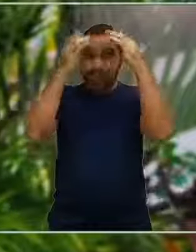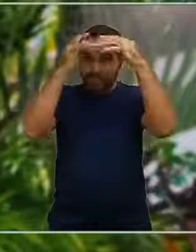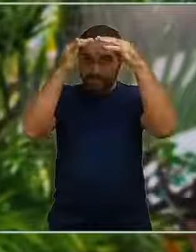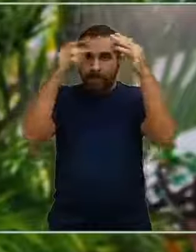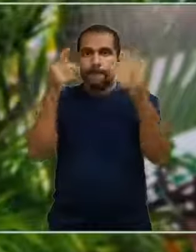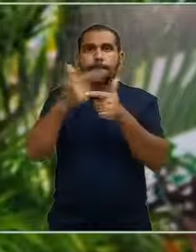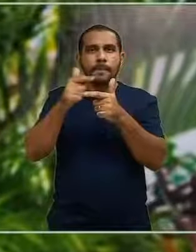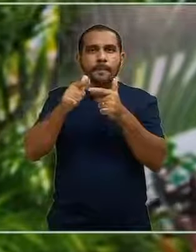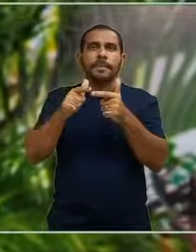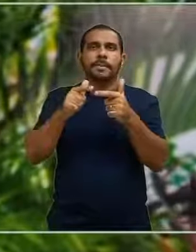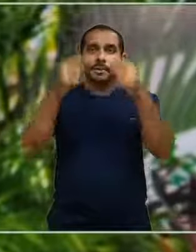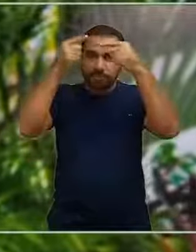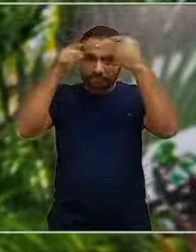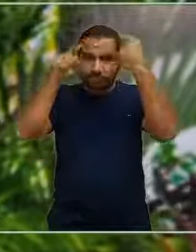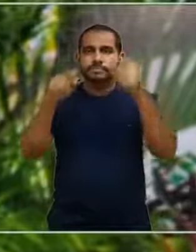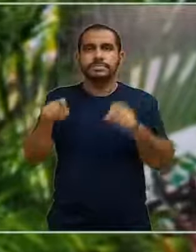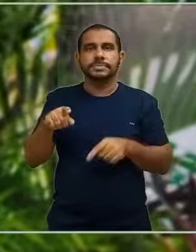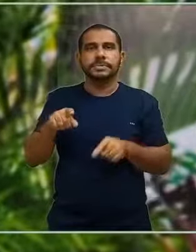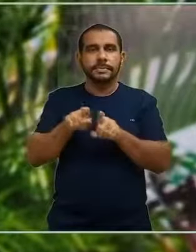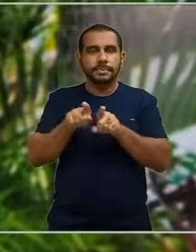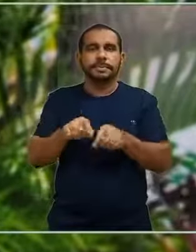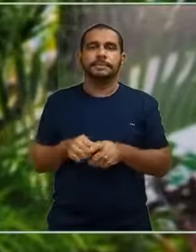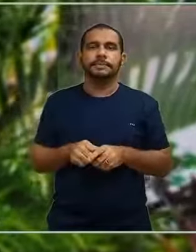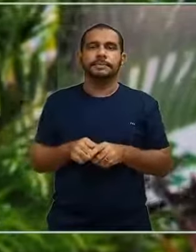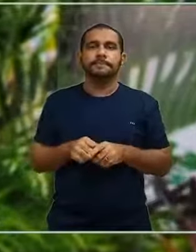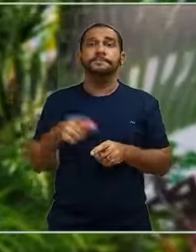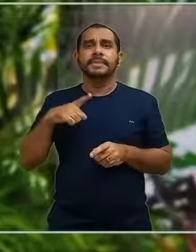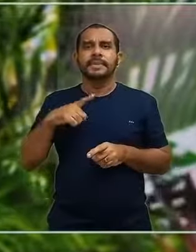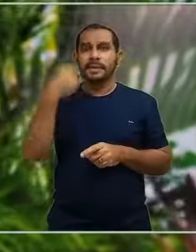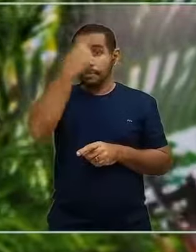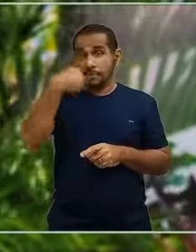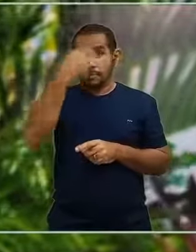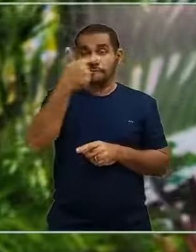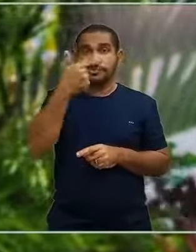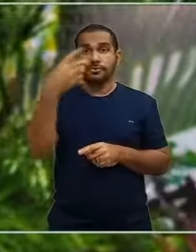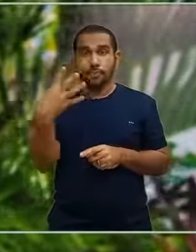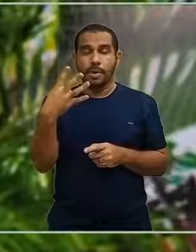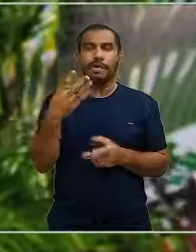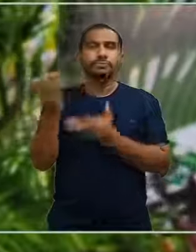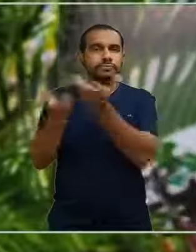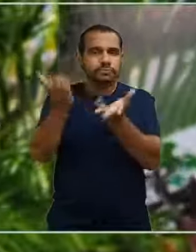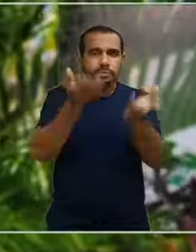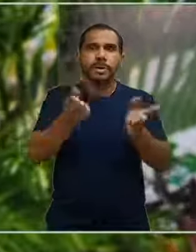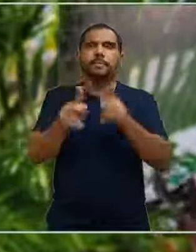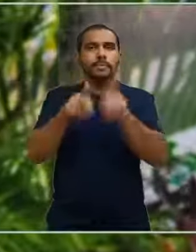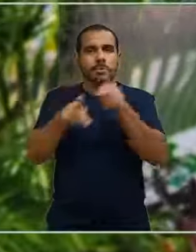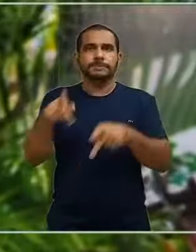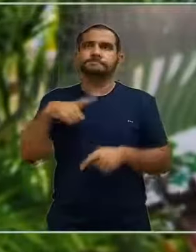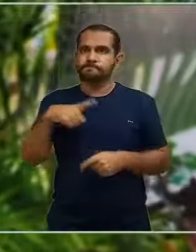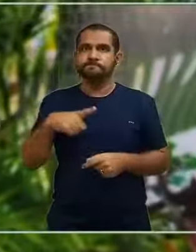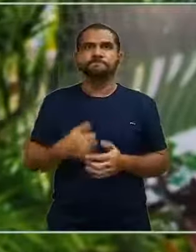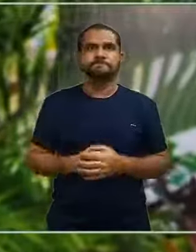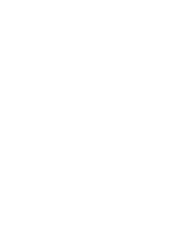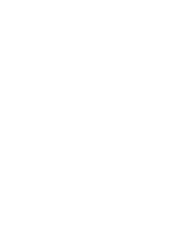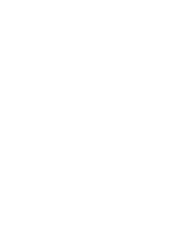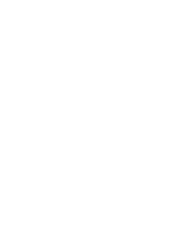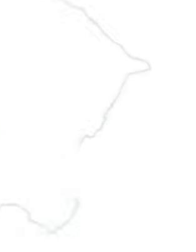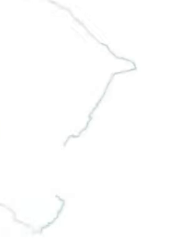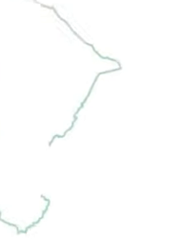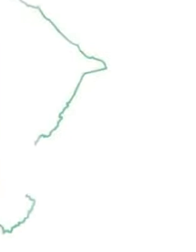neurológicas de alta complexidade, como o AVC. A unidade conta com emergência 24 horas para atender a população.